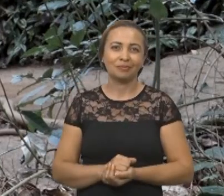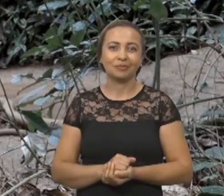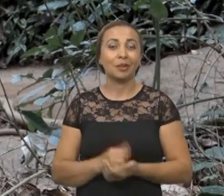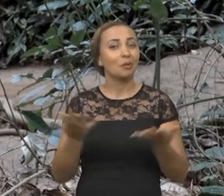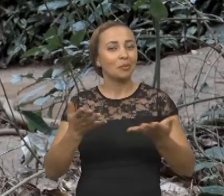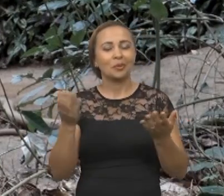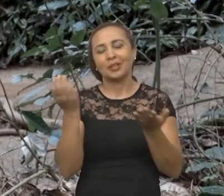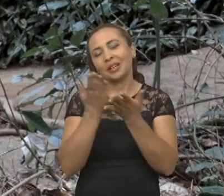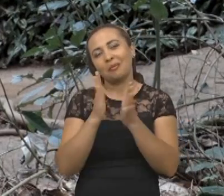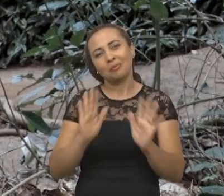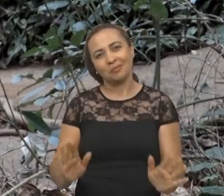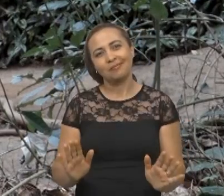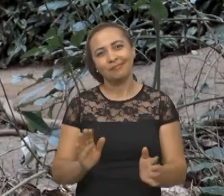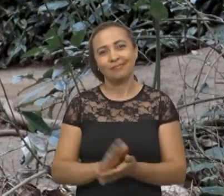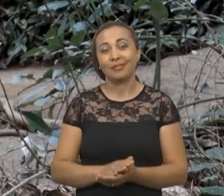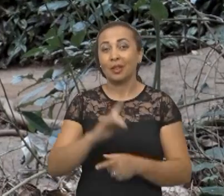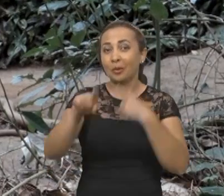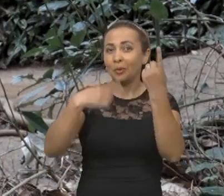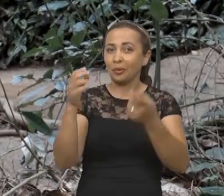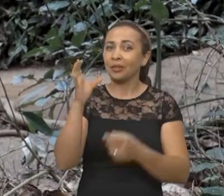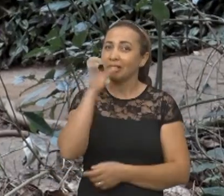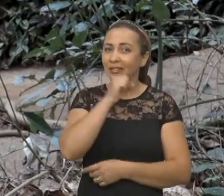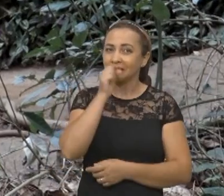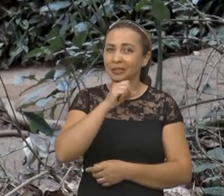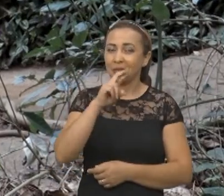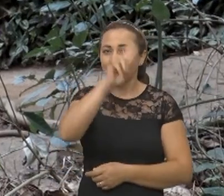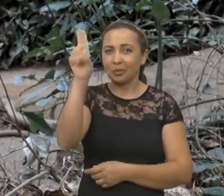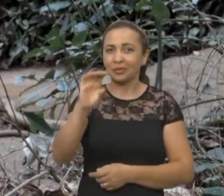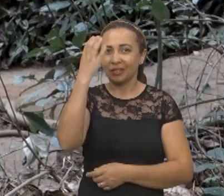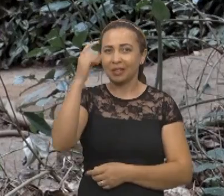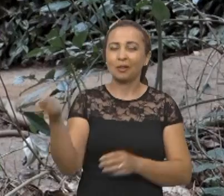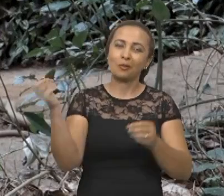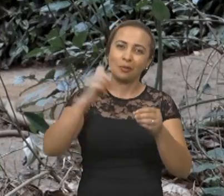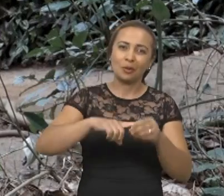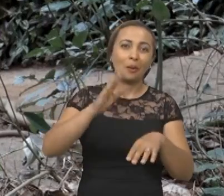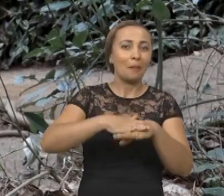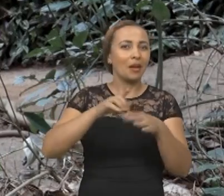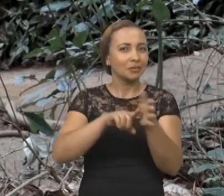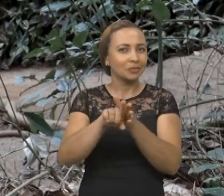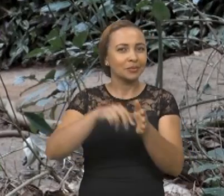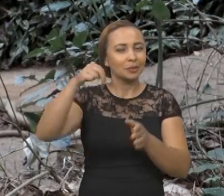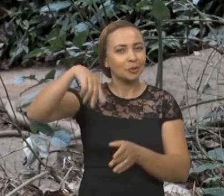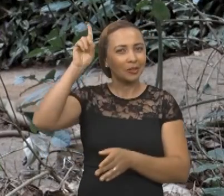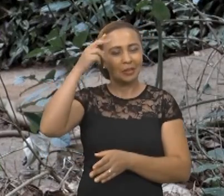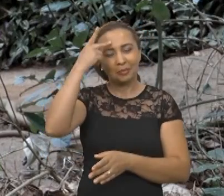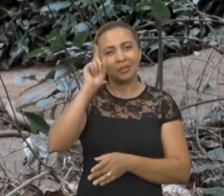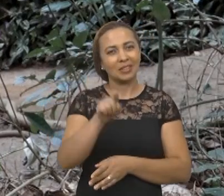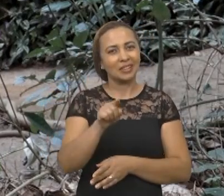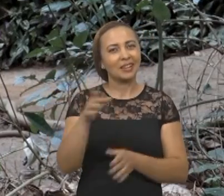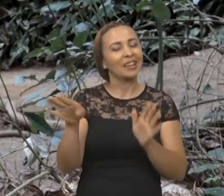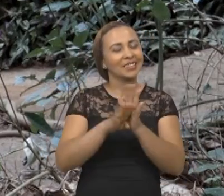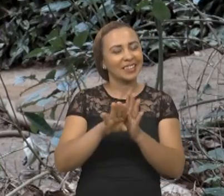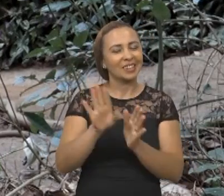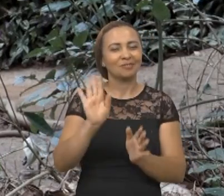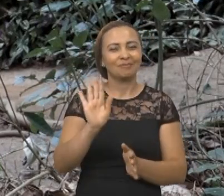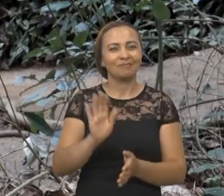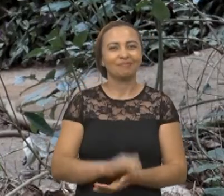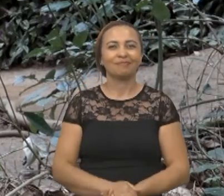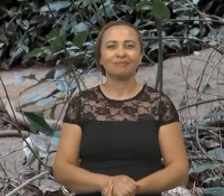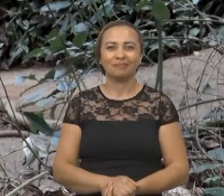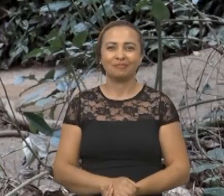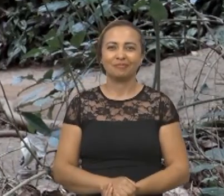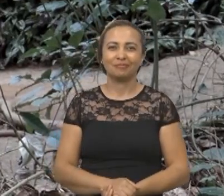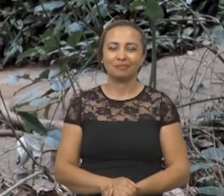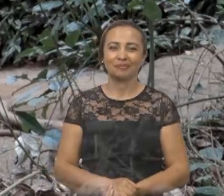bom por hoje é só no próximo universciência a gente está de volta com mais pesquisas do nordeste para você até lá